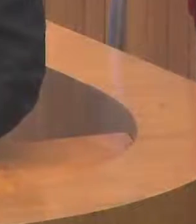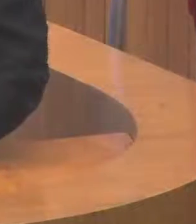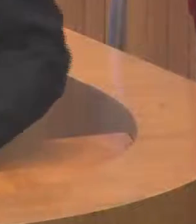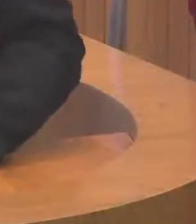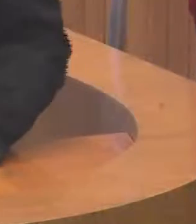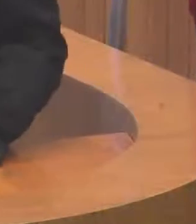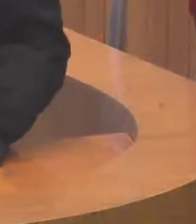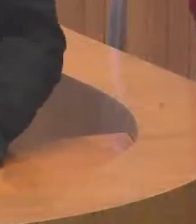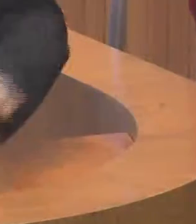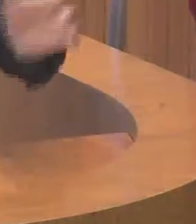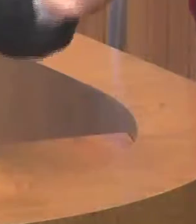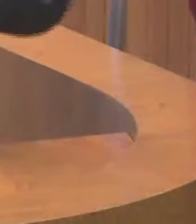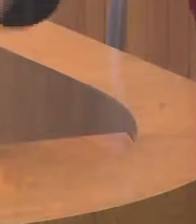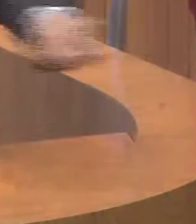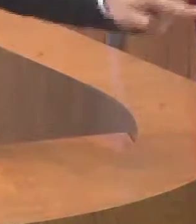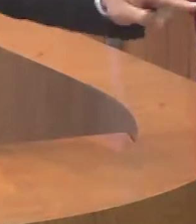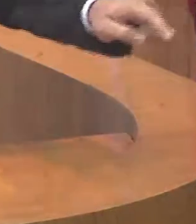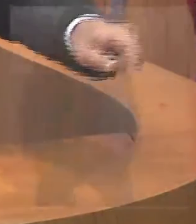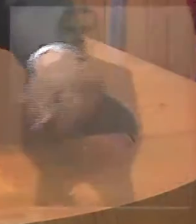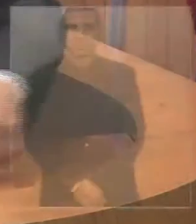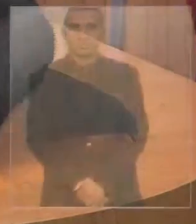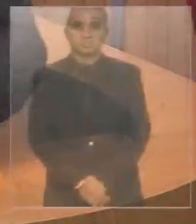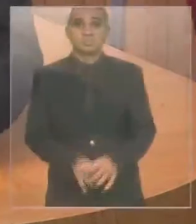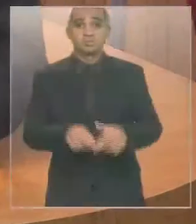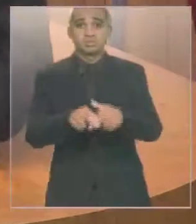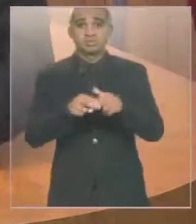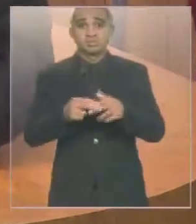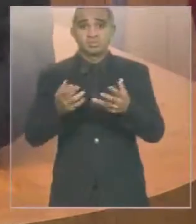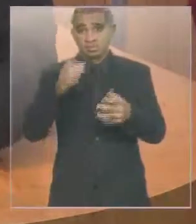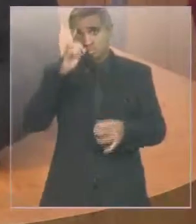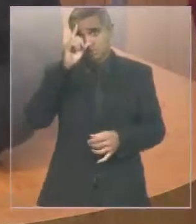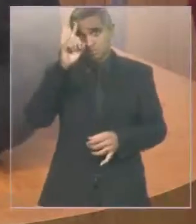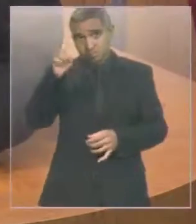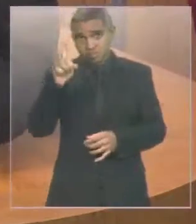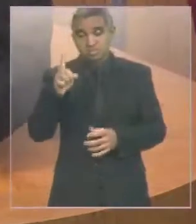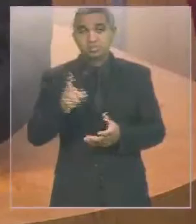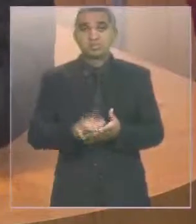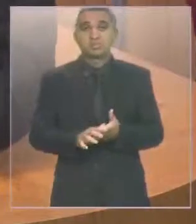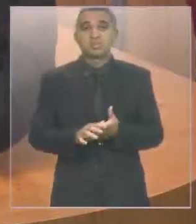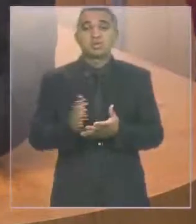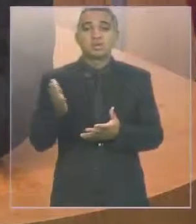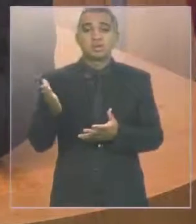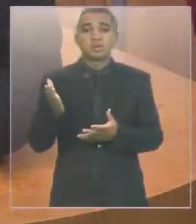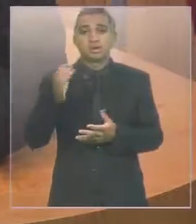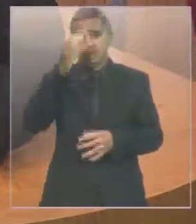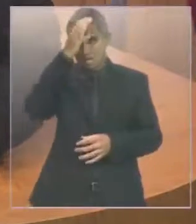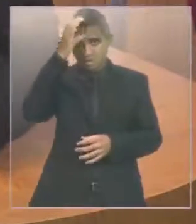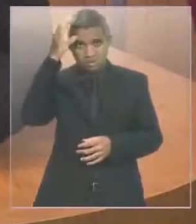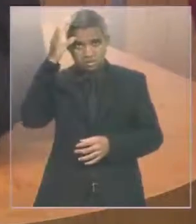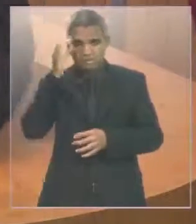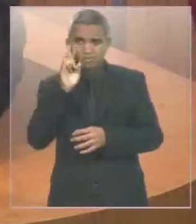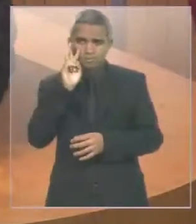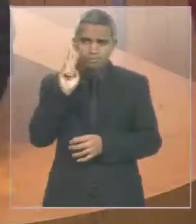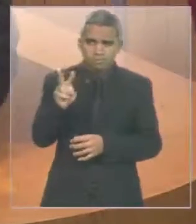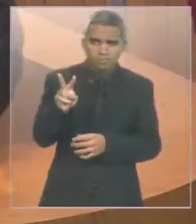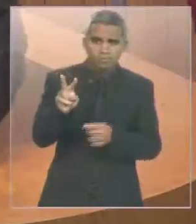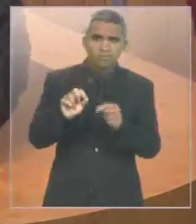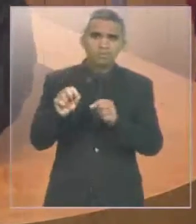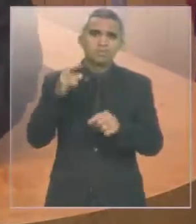E no dia que a Câmara foi avaliar esta doação, a vereadora Natália Duda